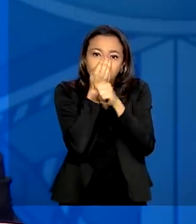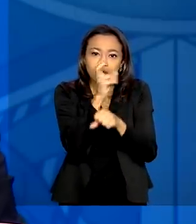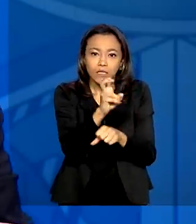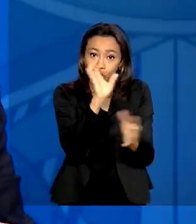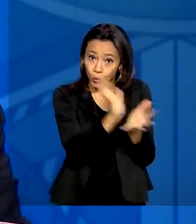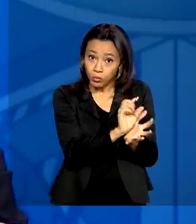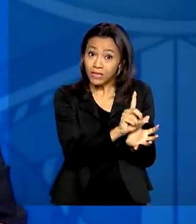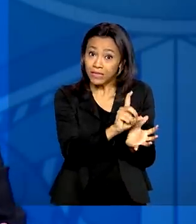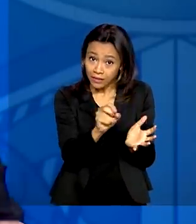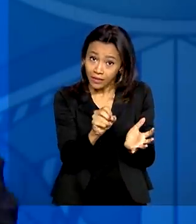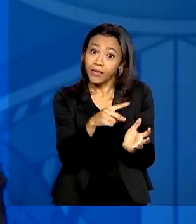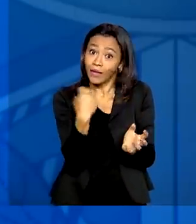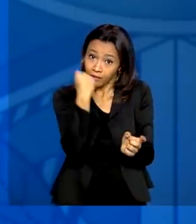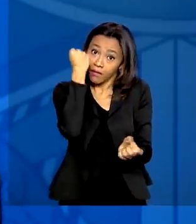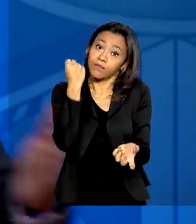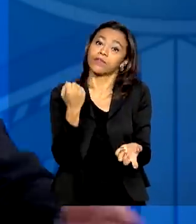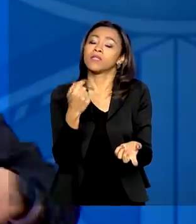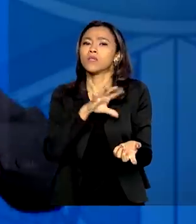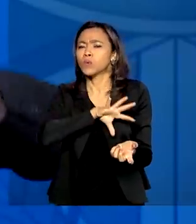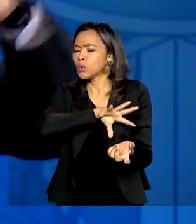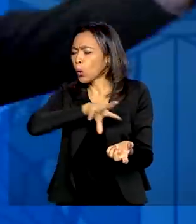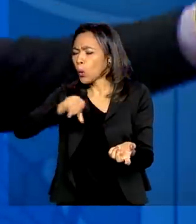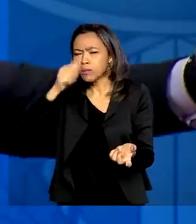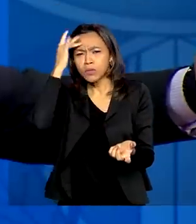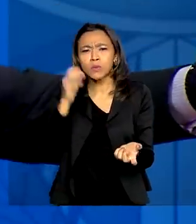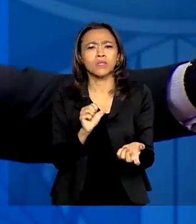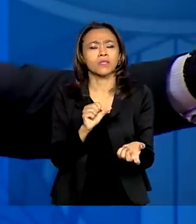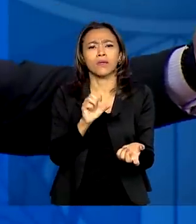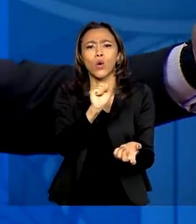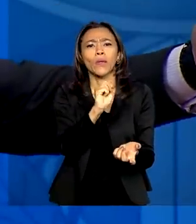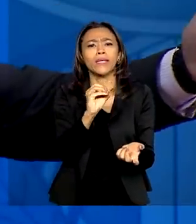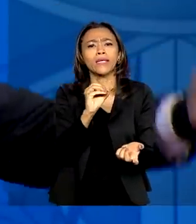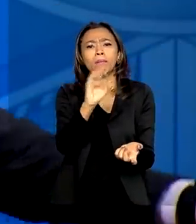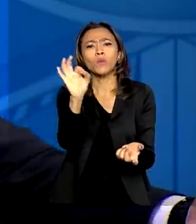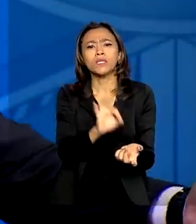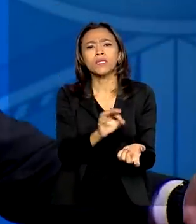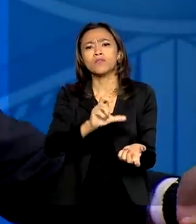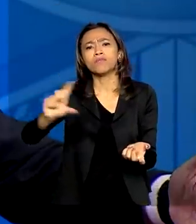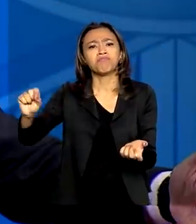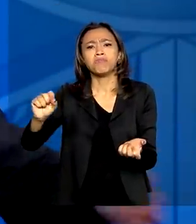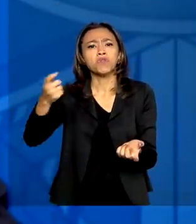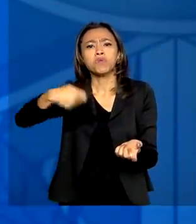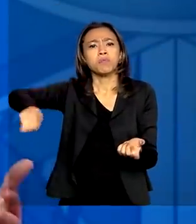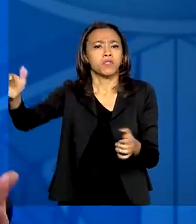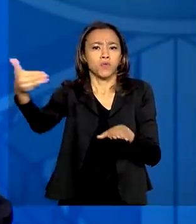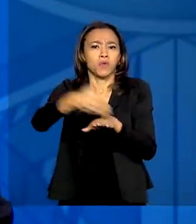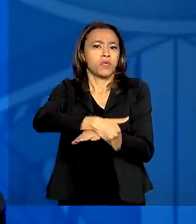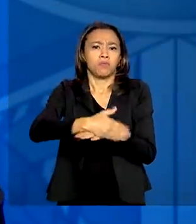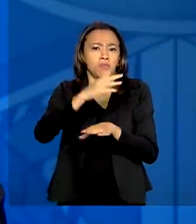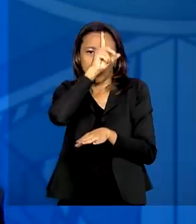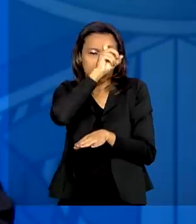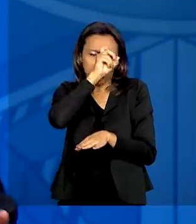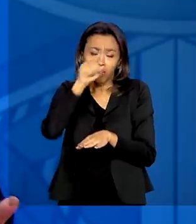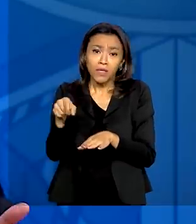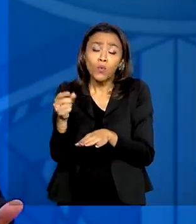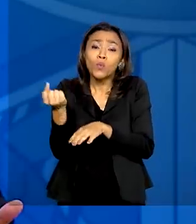Obviamente, todo esse restante que recebeu alta e que não foi nem para o hospital, foi curada. Então, o número de curados